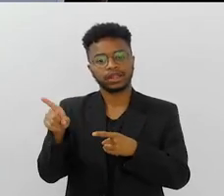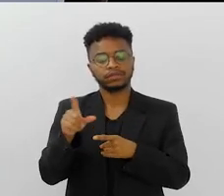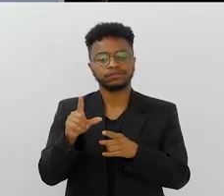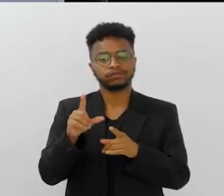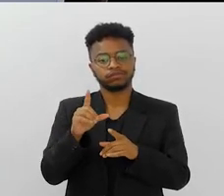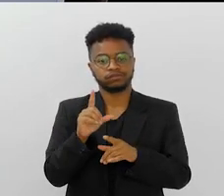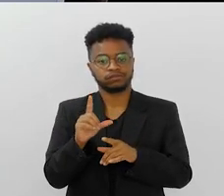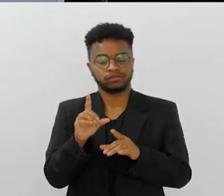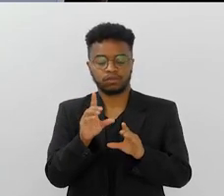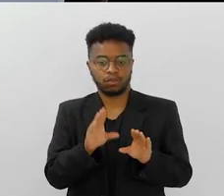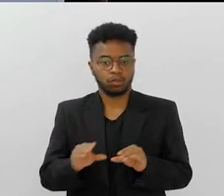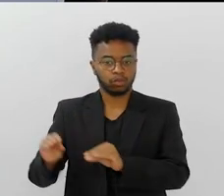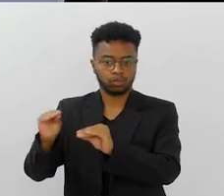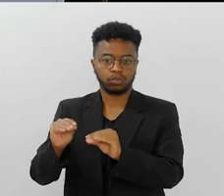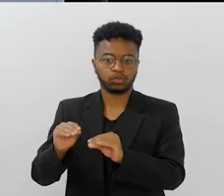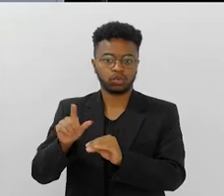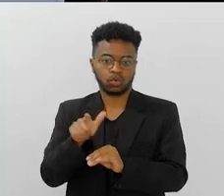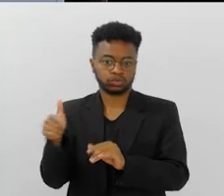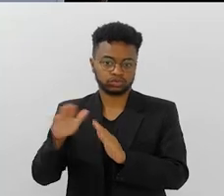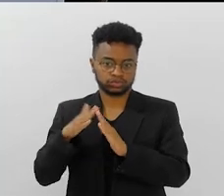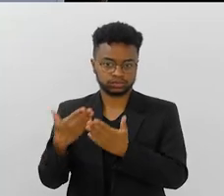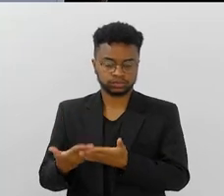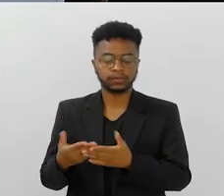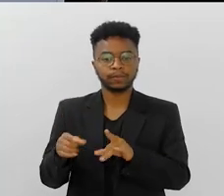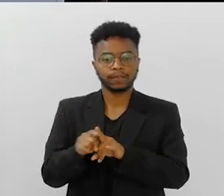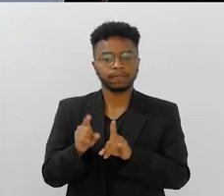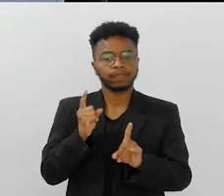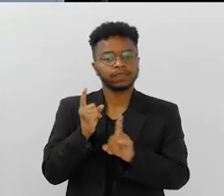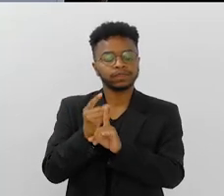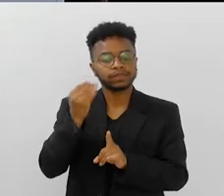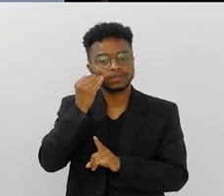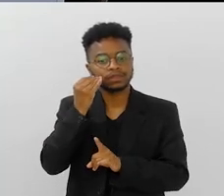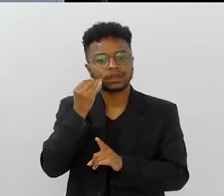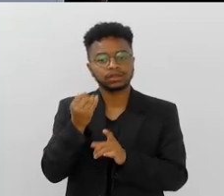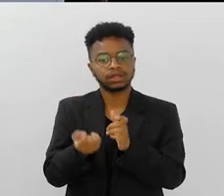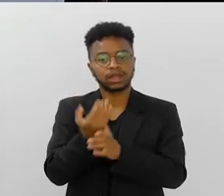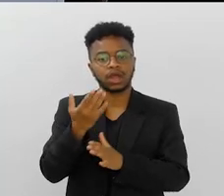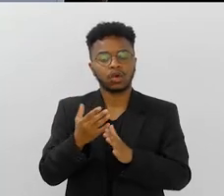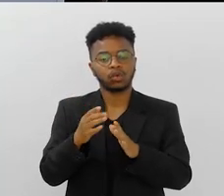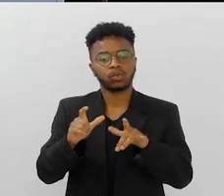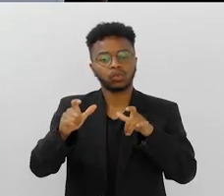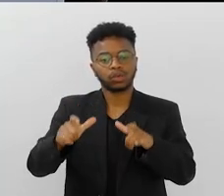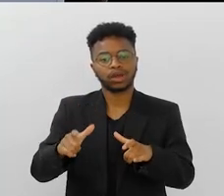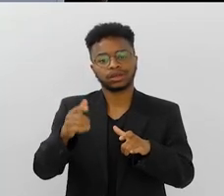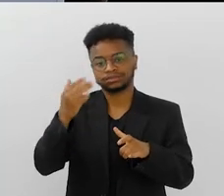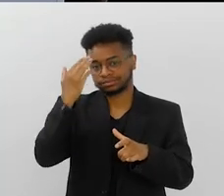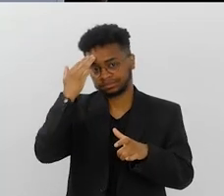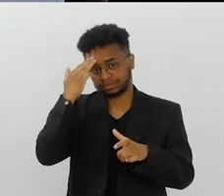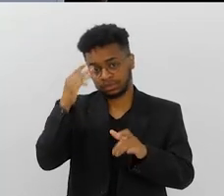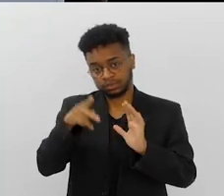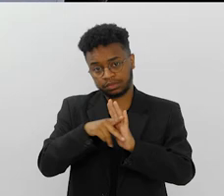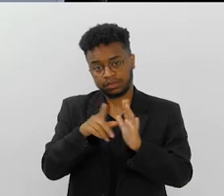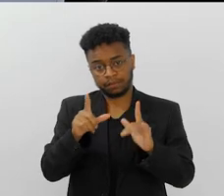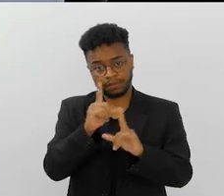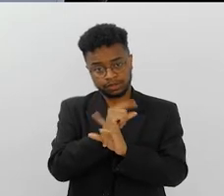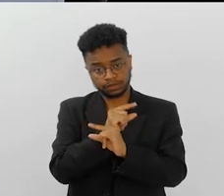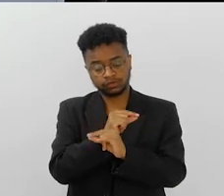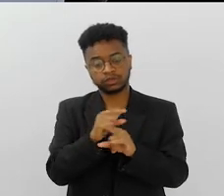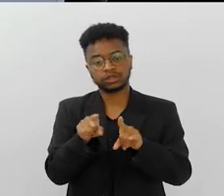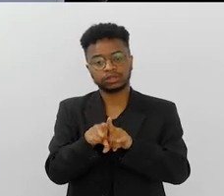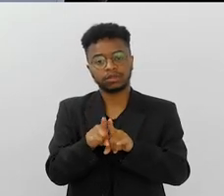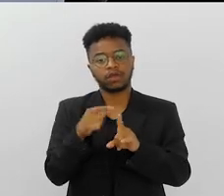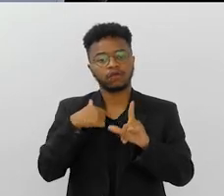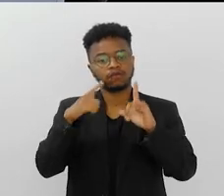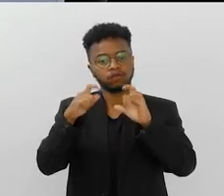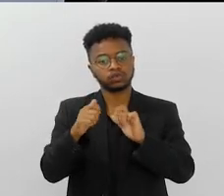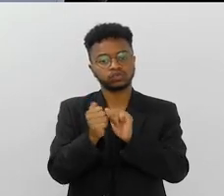da Beja Flor. Foi um encontro para a inauguração do Centro de Memória da Beja Flor. E aí eu fiz essa foto